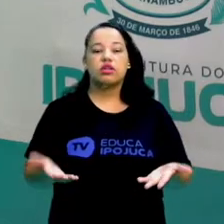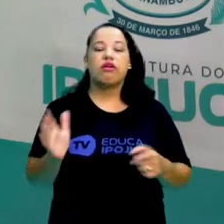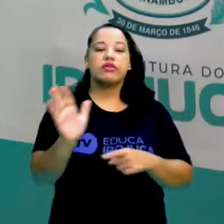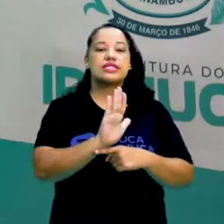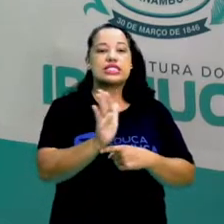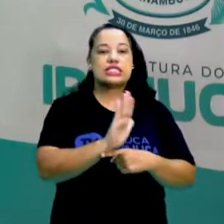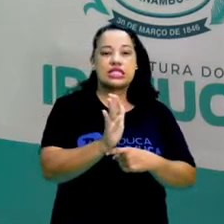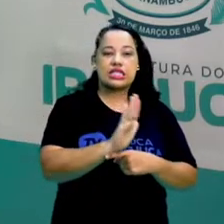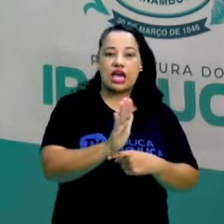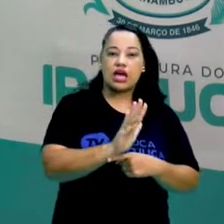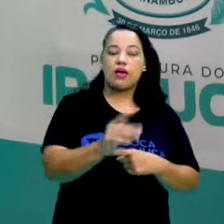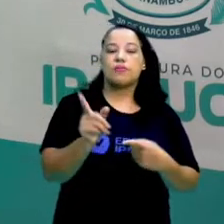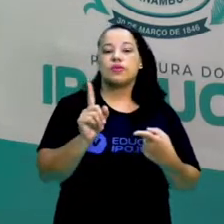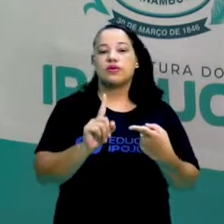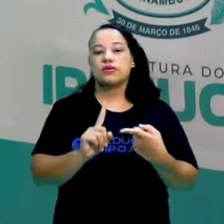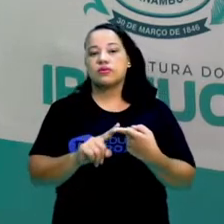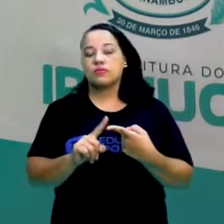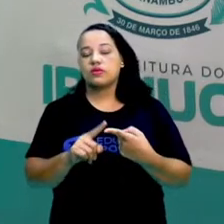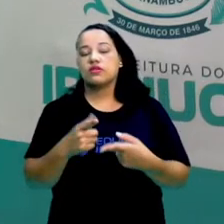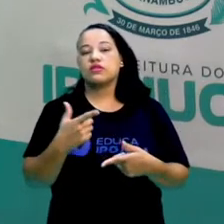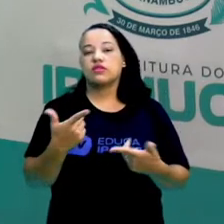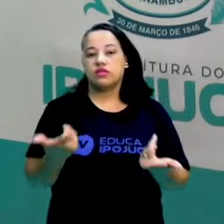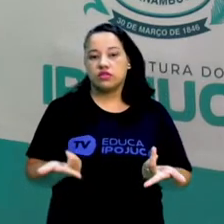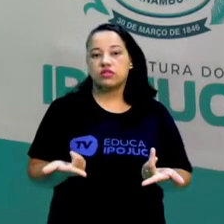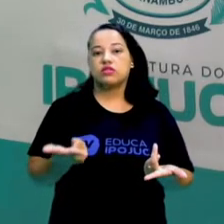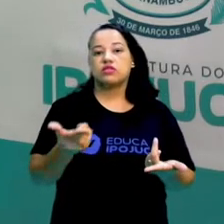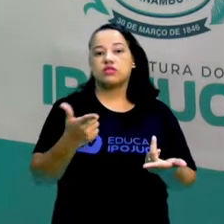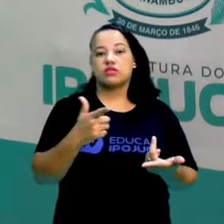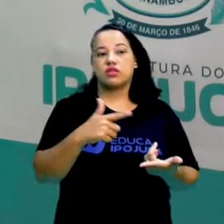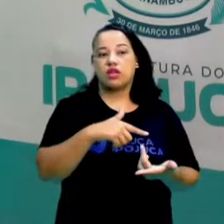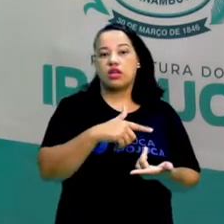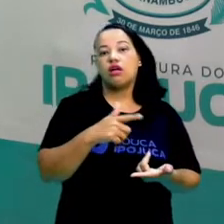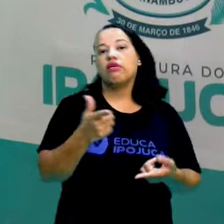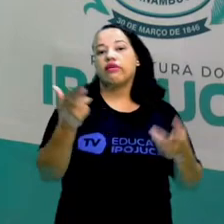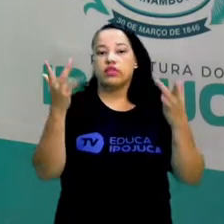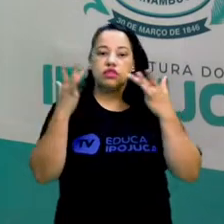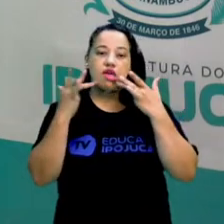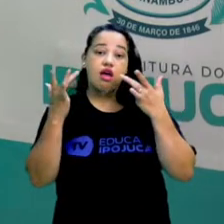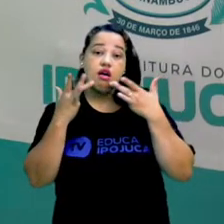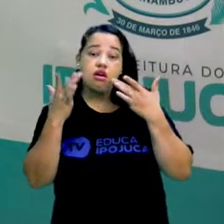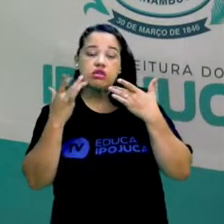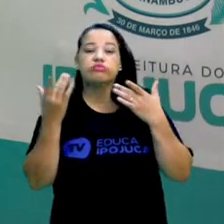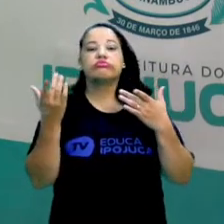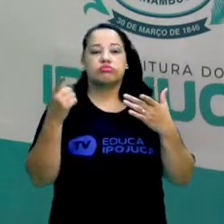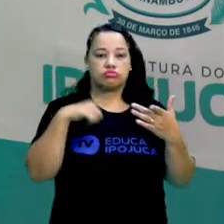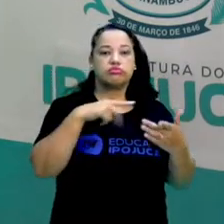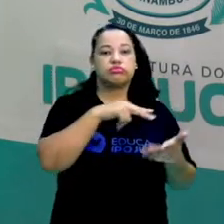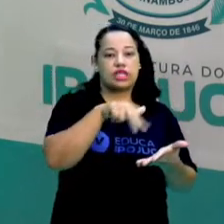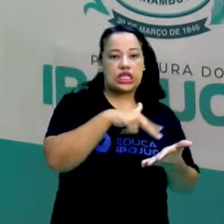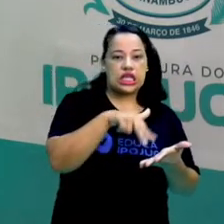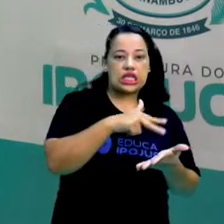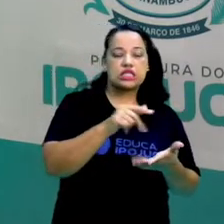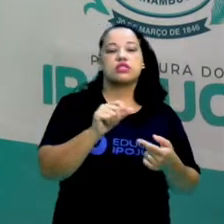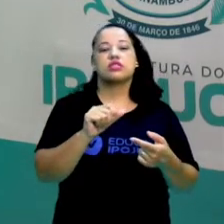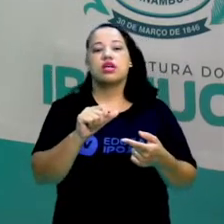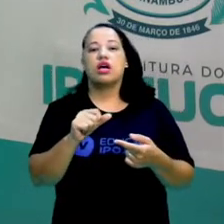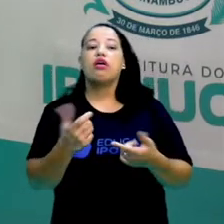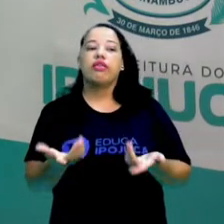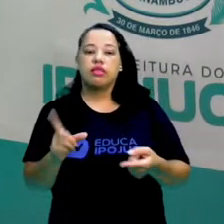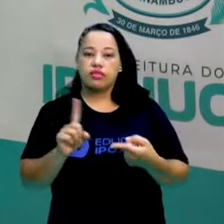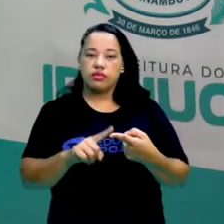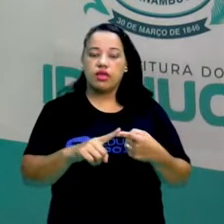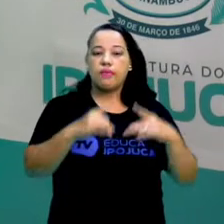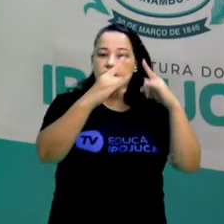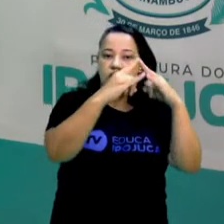cinema, nós podemos encontrar as danças no teatro, no circo. Legal,